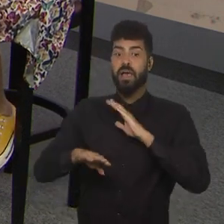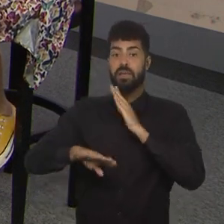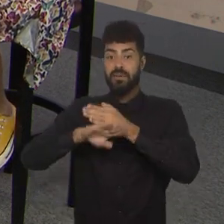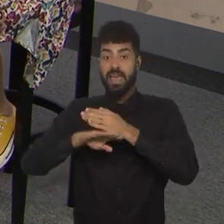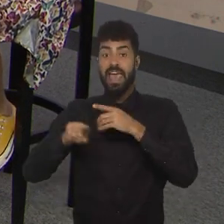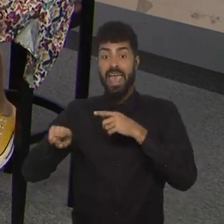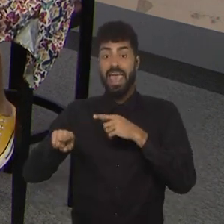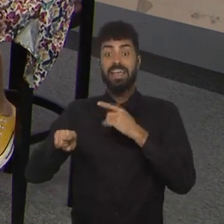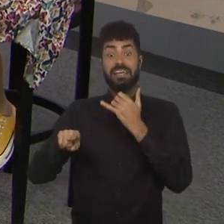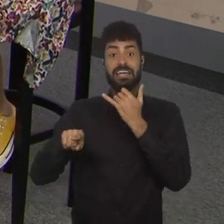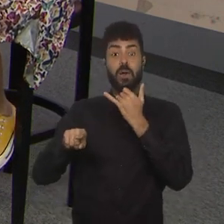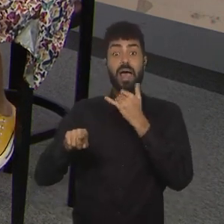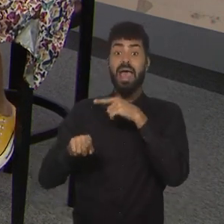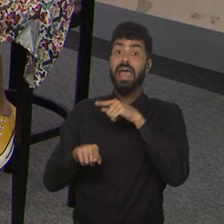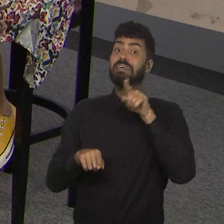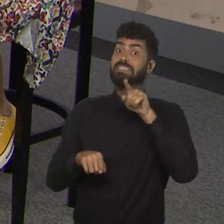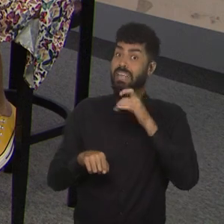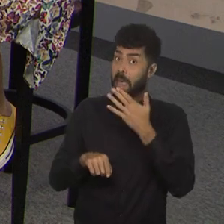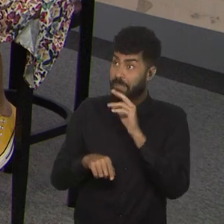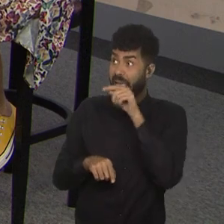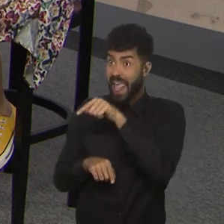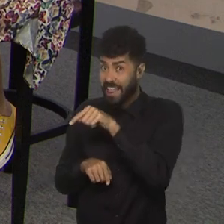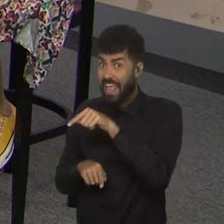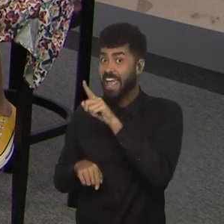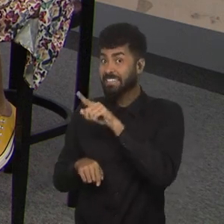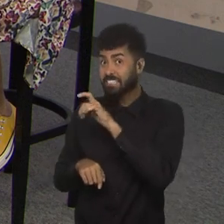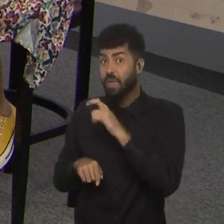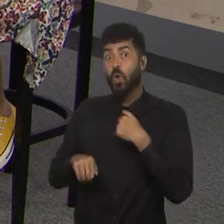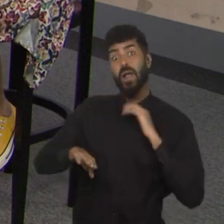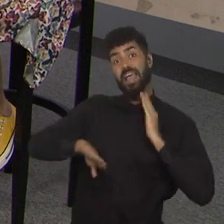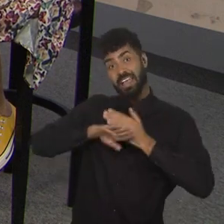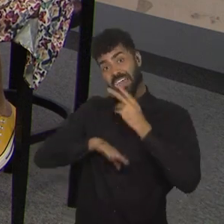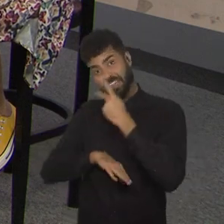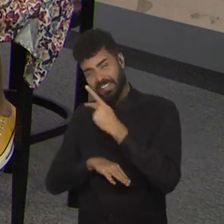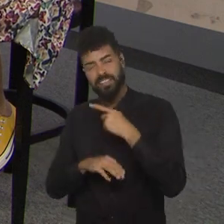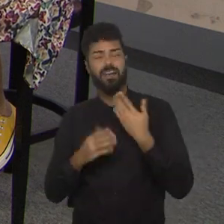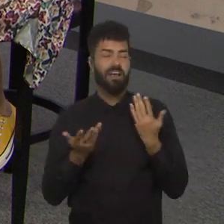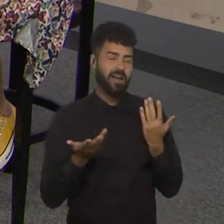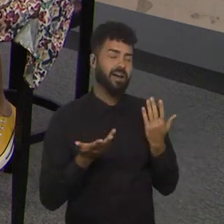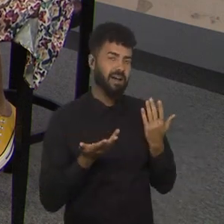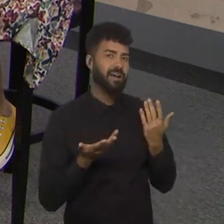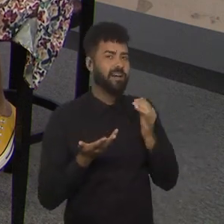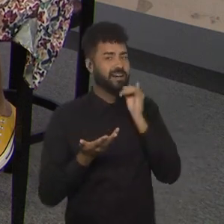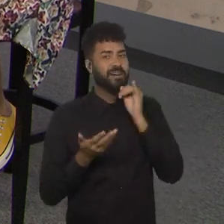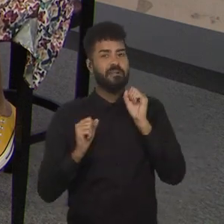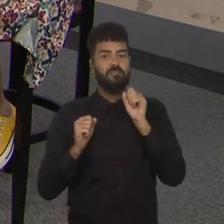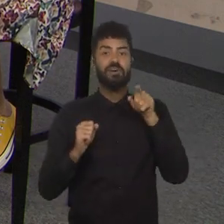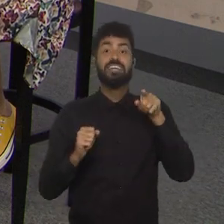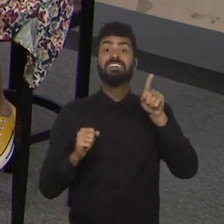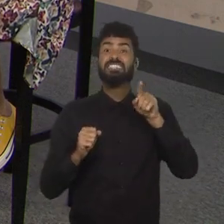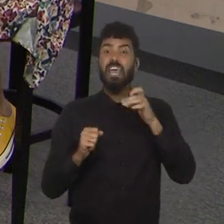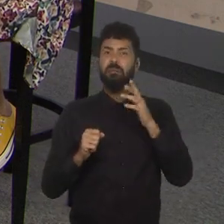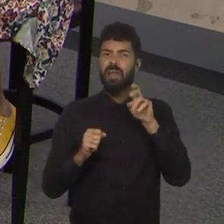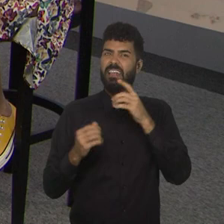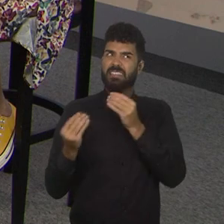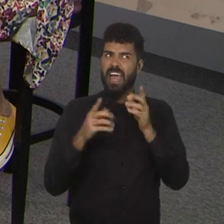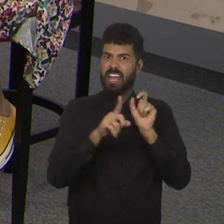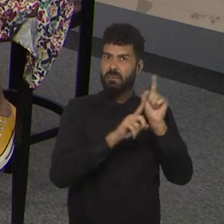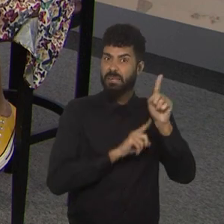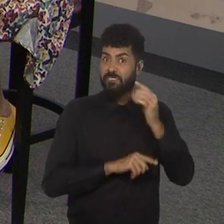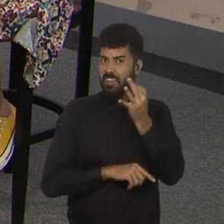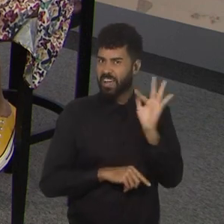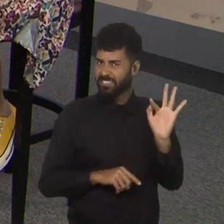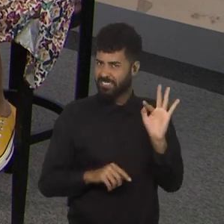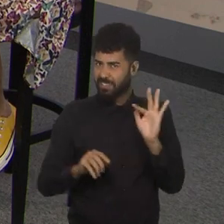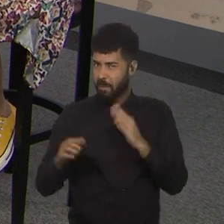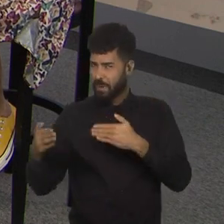Zebra, não, eu quero ganhar da Zebra. você quer ganhar da Zebra? bem, a Zebra pode ser com a França. Exatamente, ir na França então,